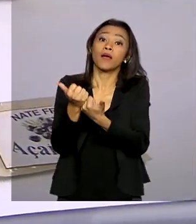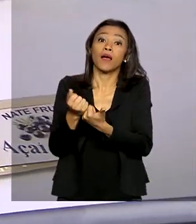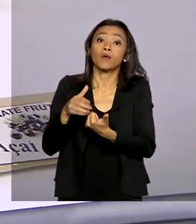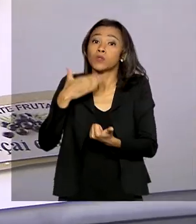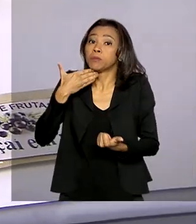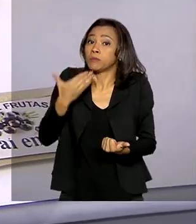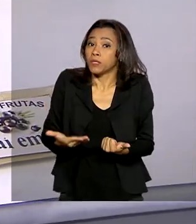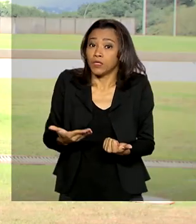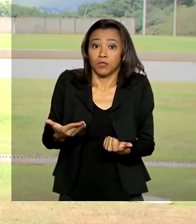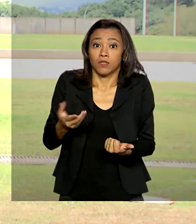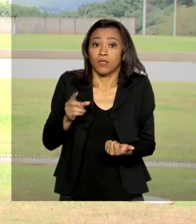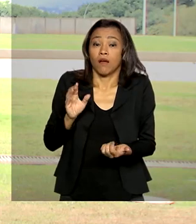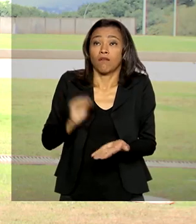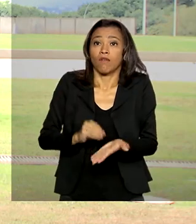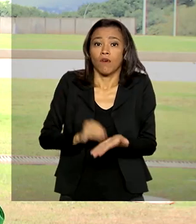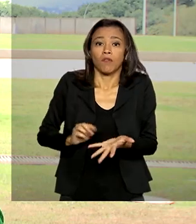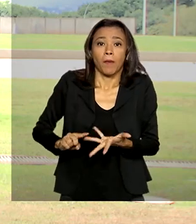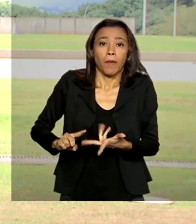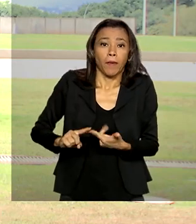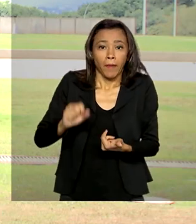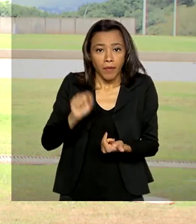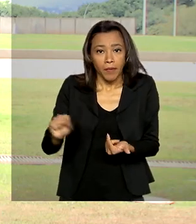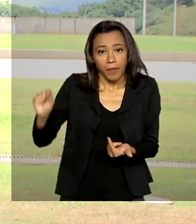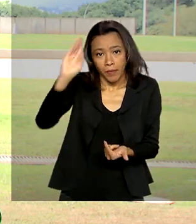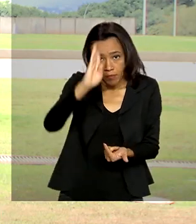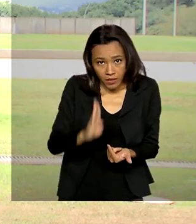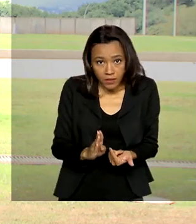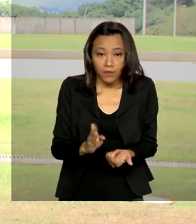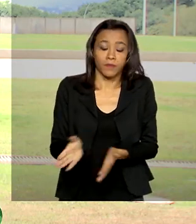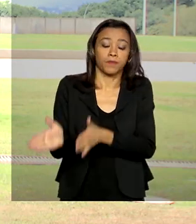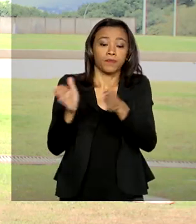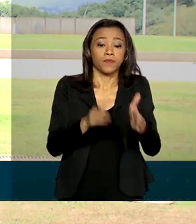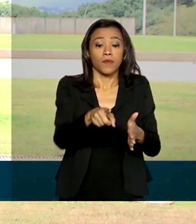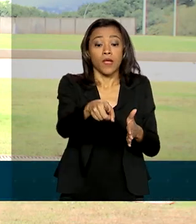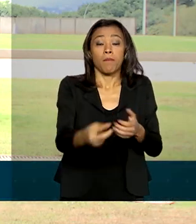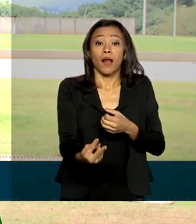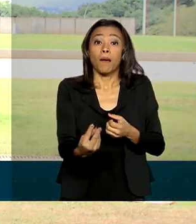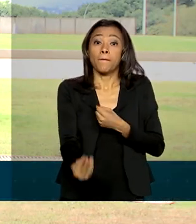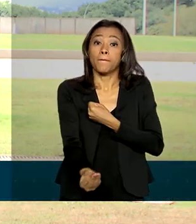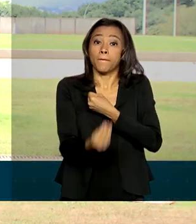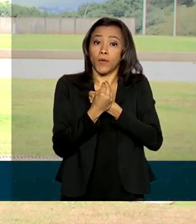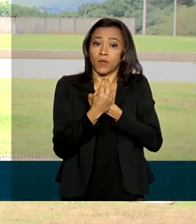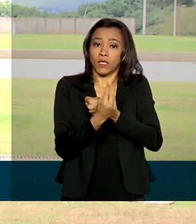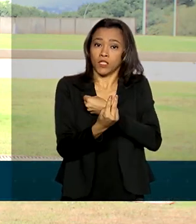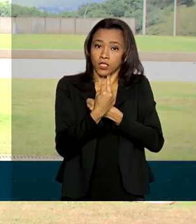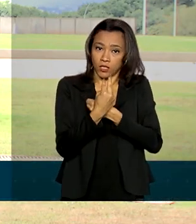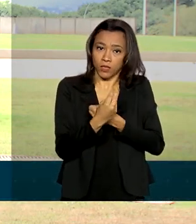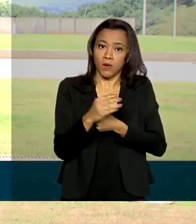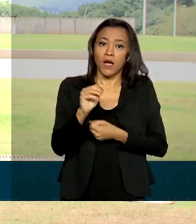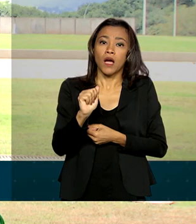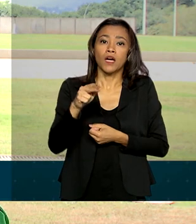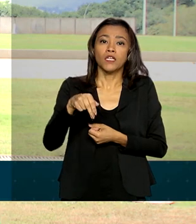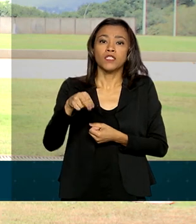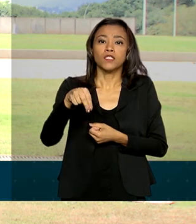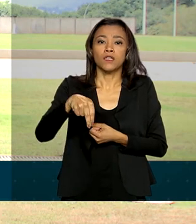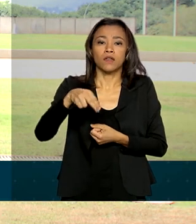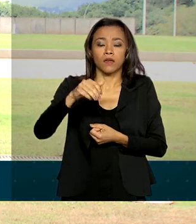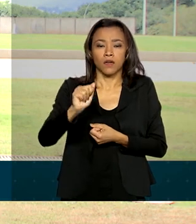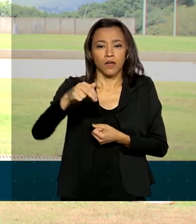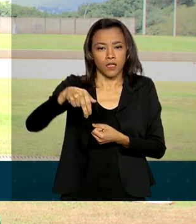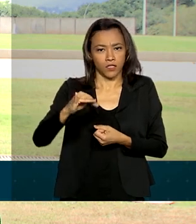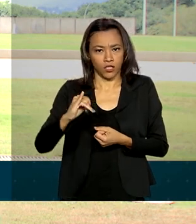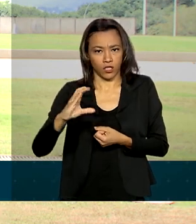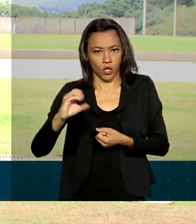demanda nacional. A pesquisa para a produção de anticorpos e antígenos já estava em andamento e ganhou